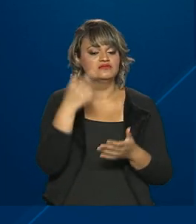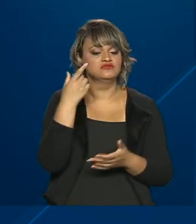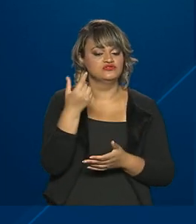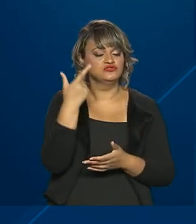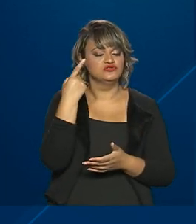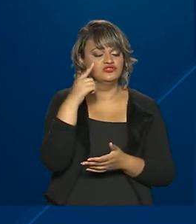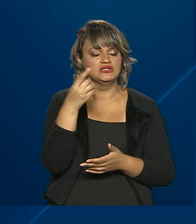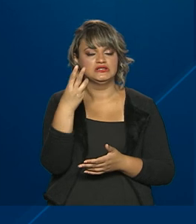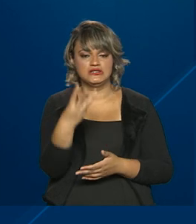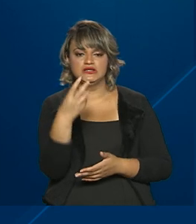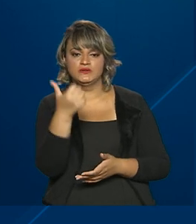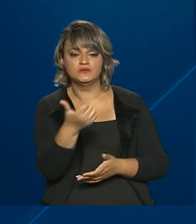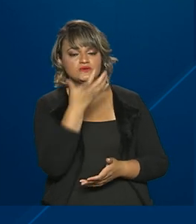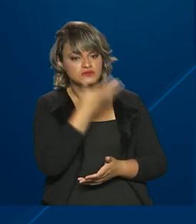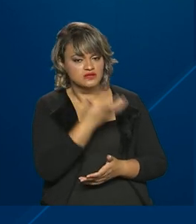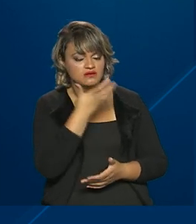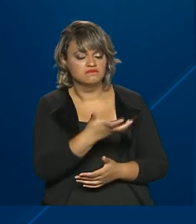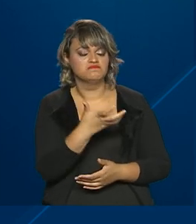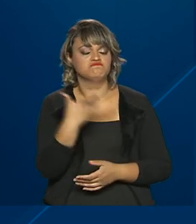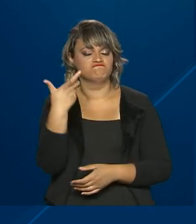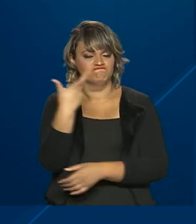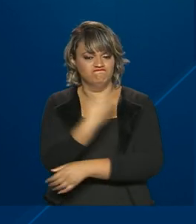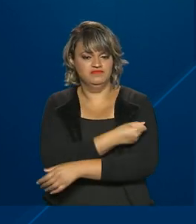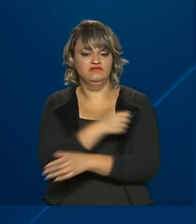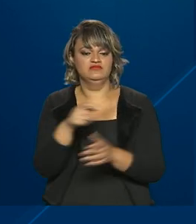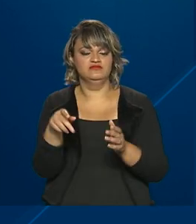31 de dezembro para realizar a imunização.